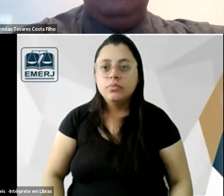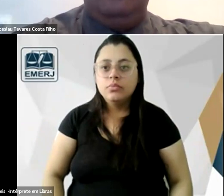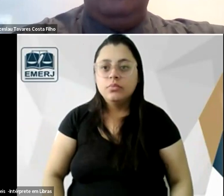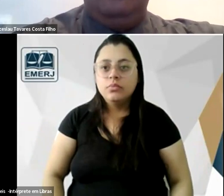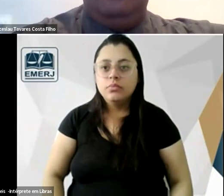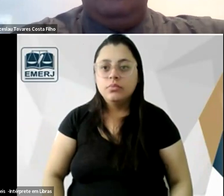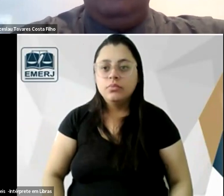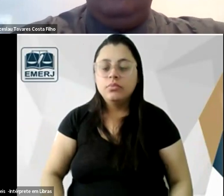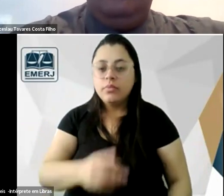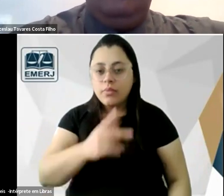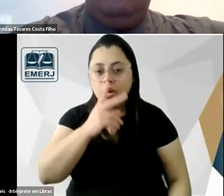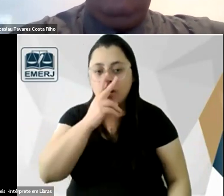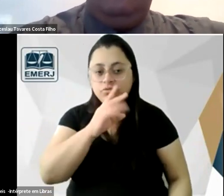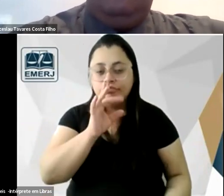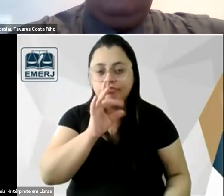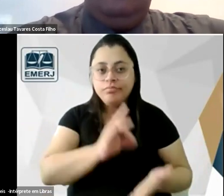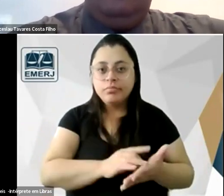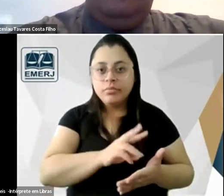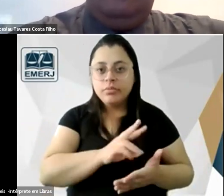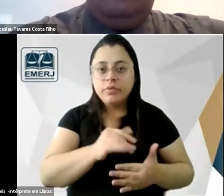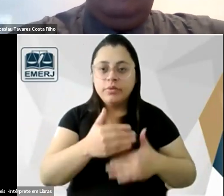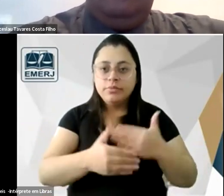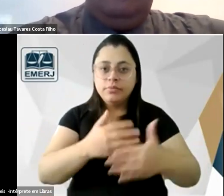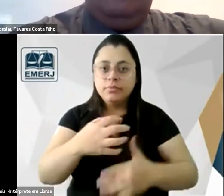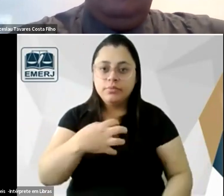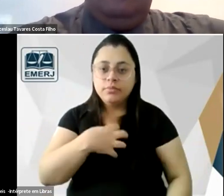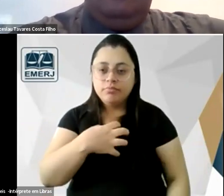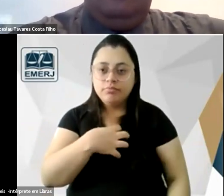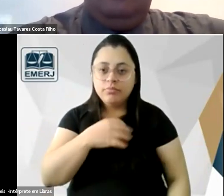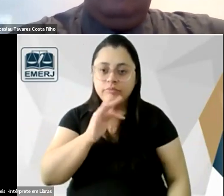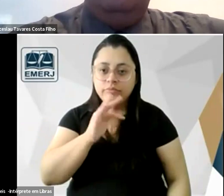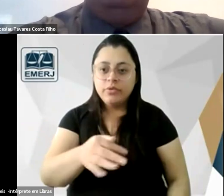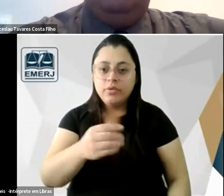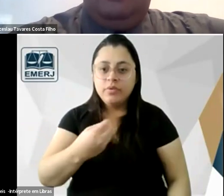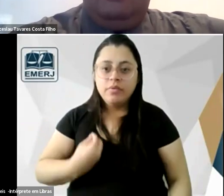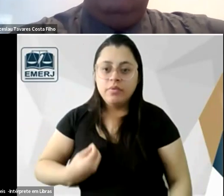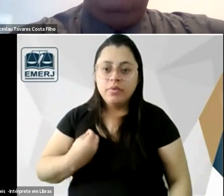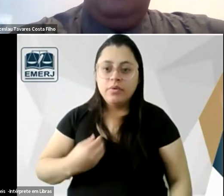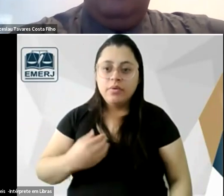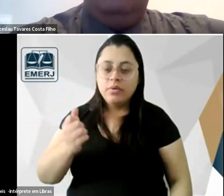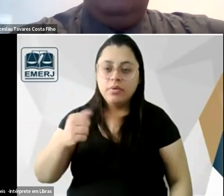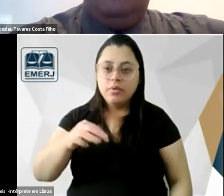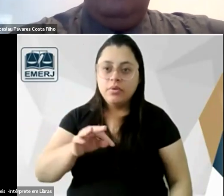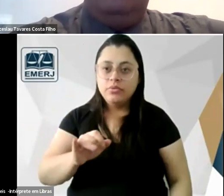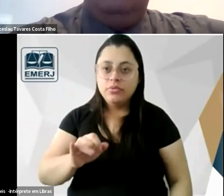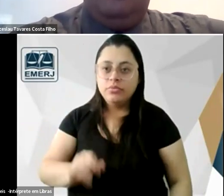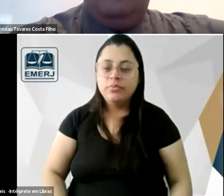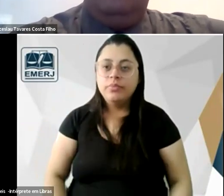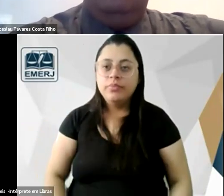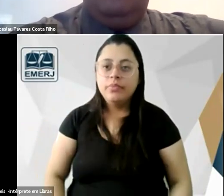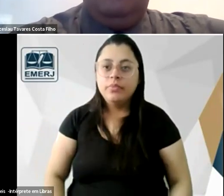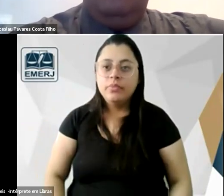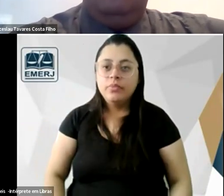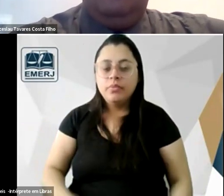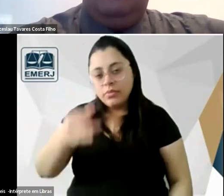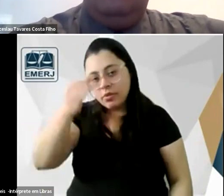que ele realmente vai se encaminhando simpatiza muito no final da vida com o Kant eu evito usar rótulos